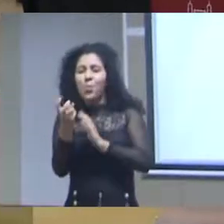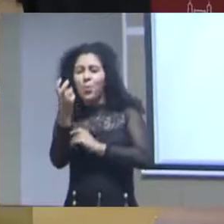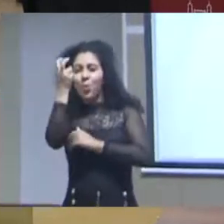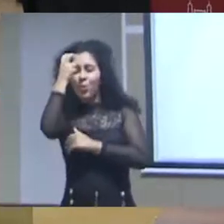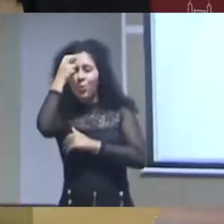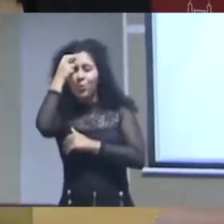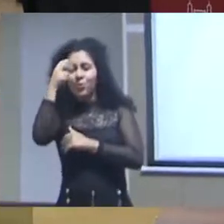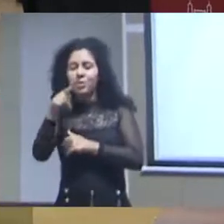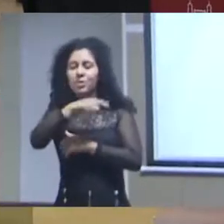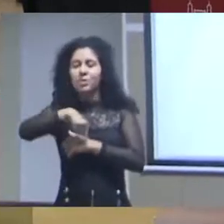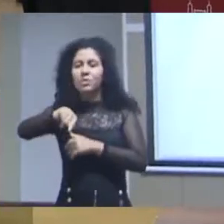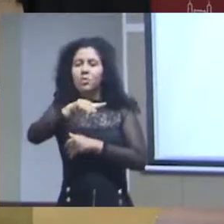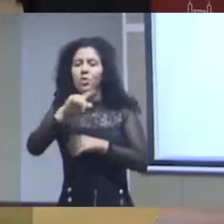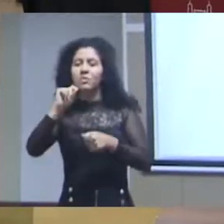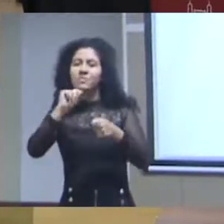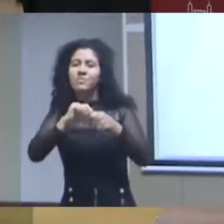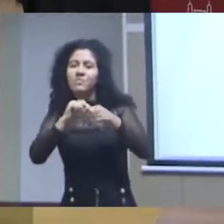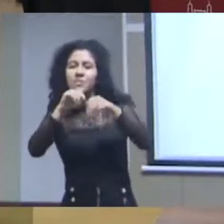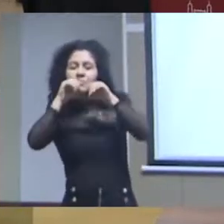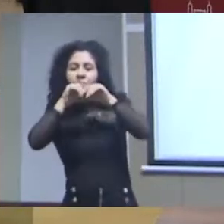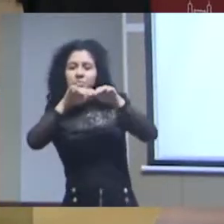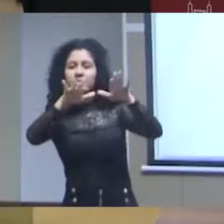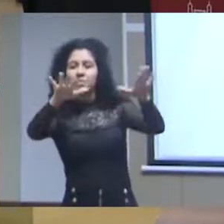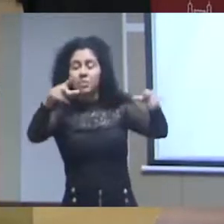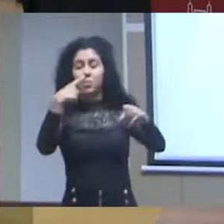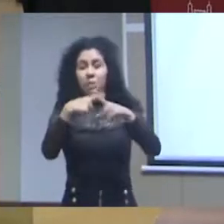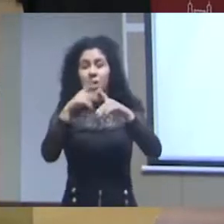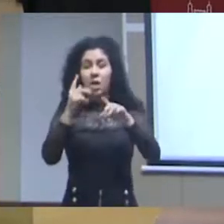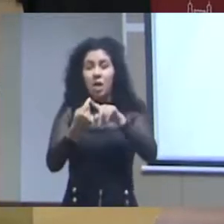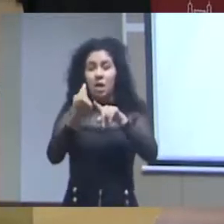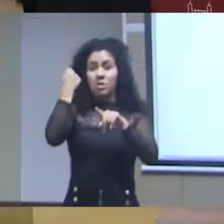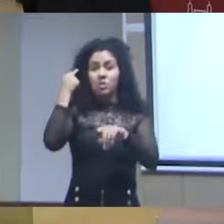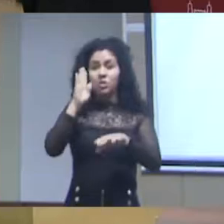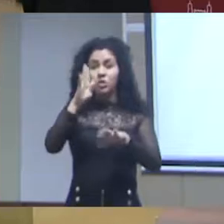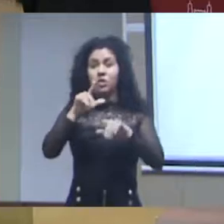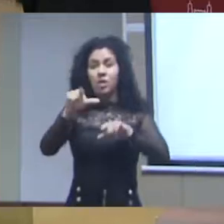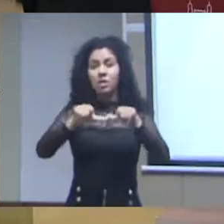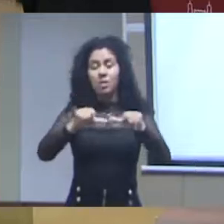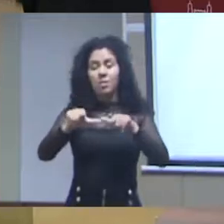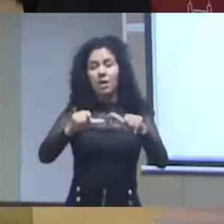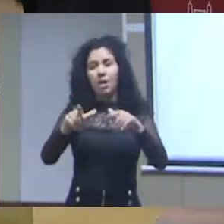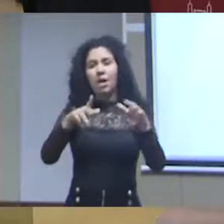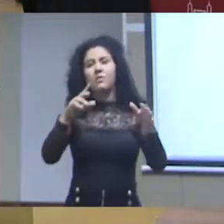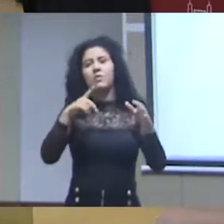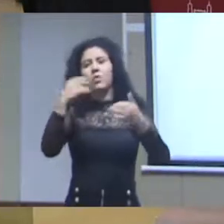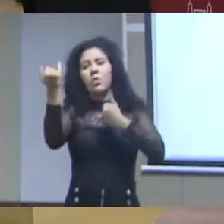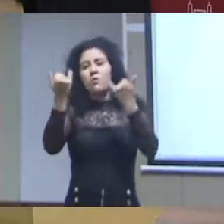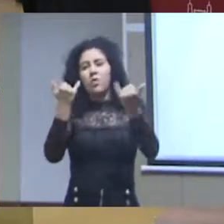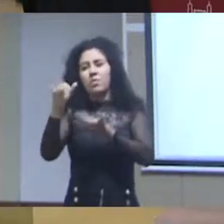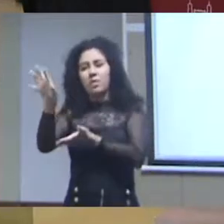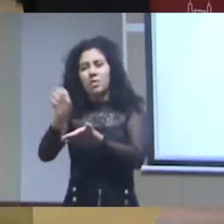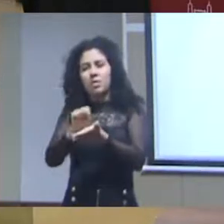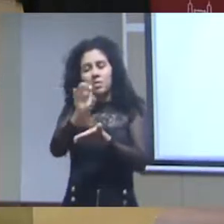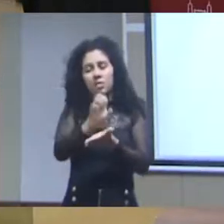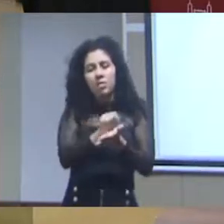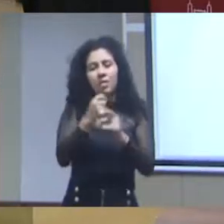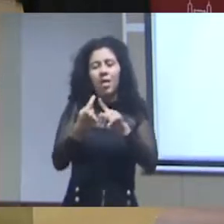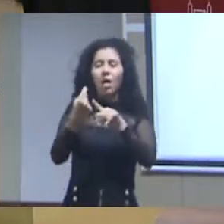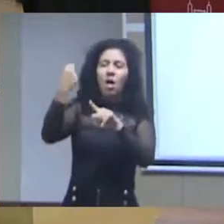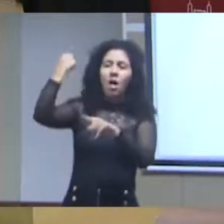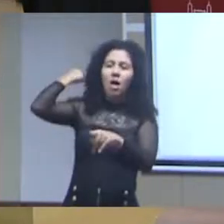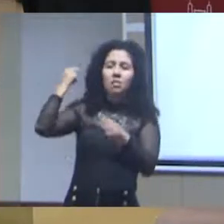a qualidade com que ele dado foi levantado as pessoas não estão nem ali para garantir mais então nesse ponto tem um conceito bem interessante que é o conceito de